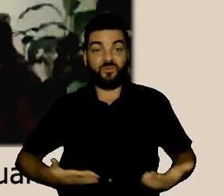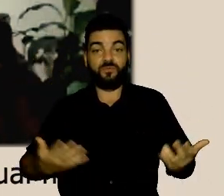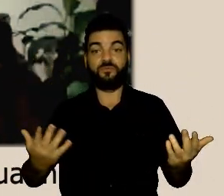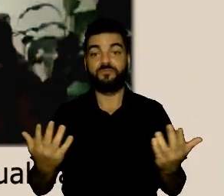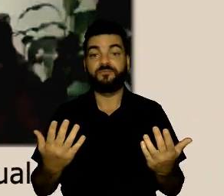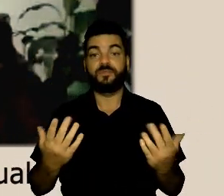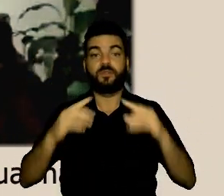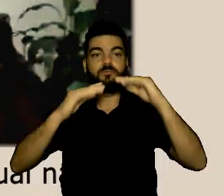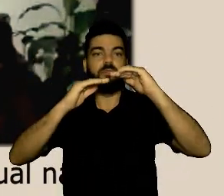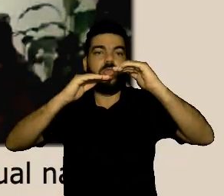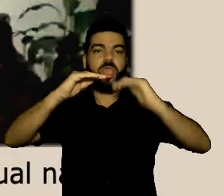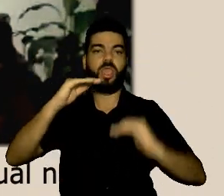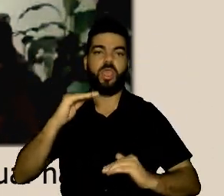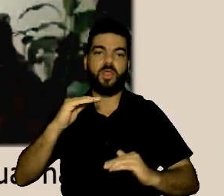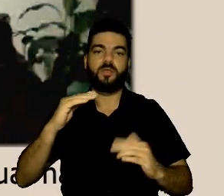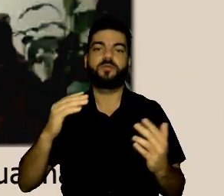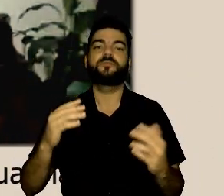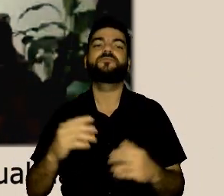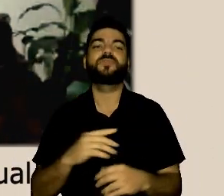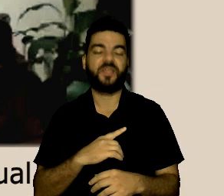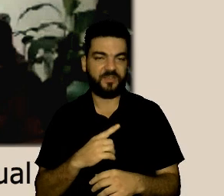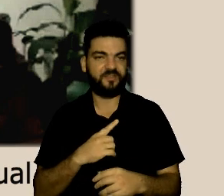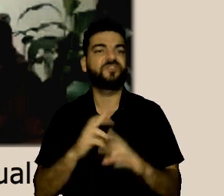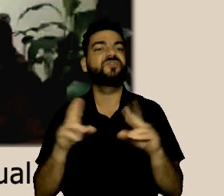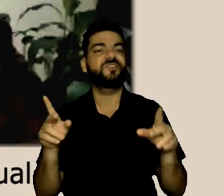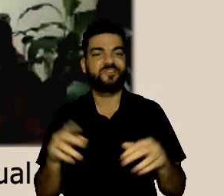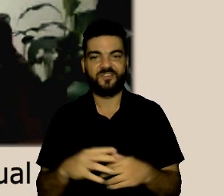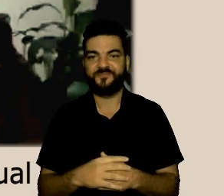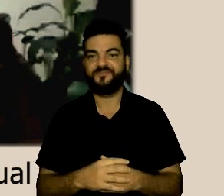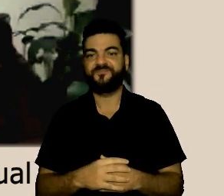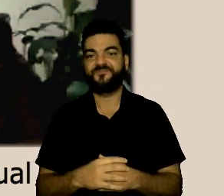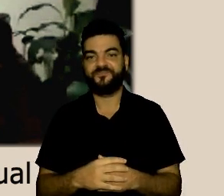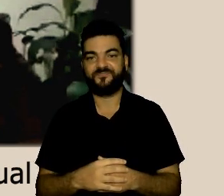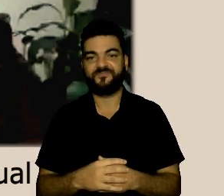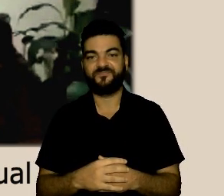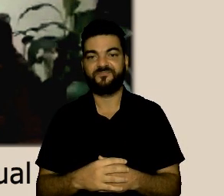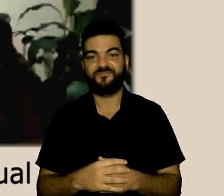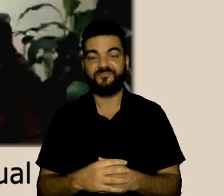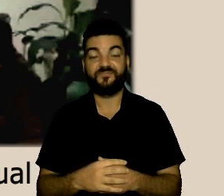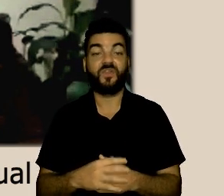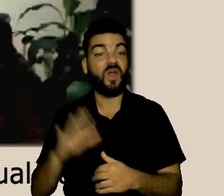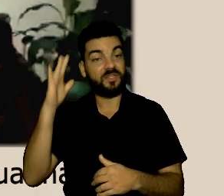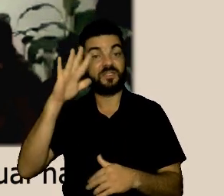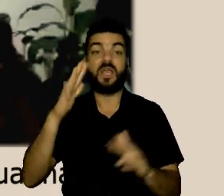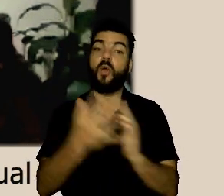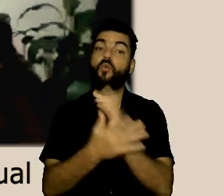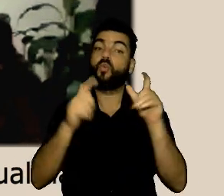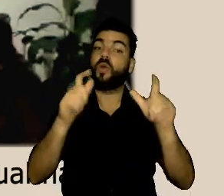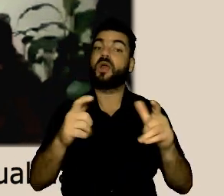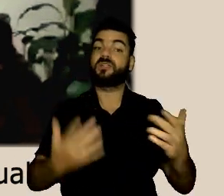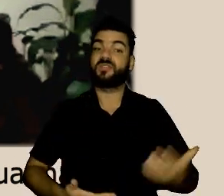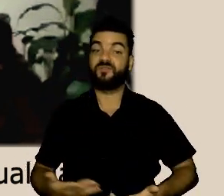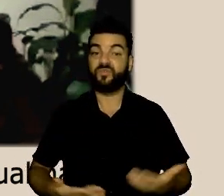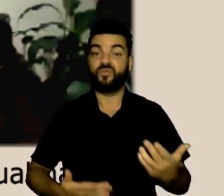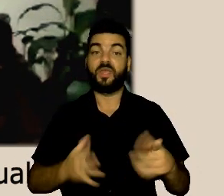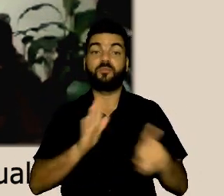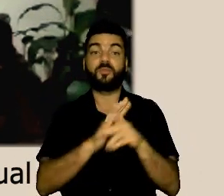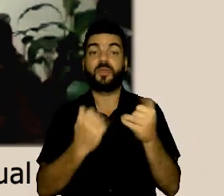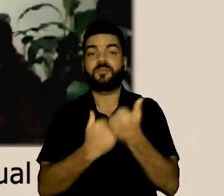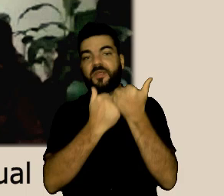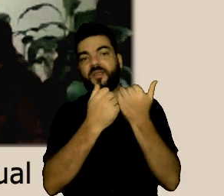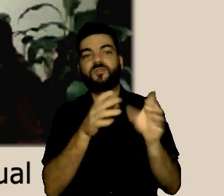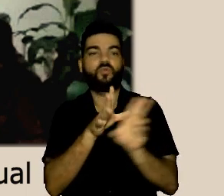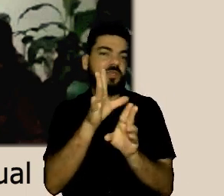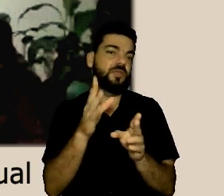ocupando um olímpico e os servidores graus um pouco bem inferiores e dentre os servidores